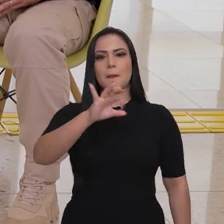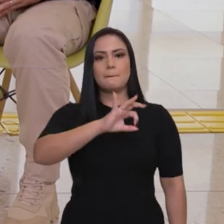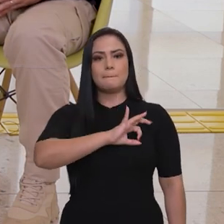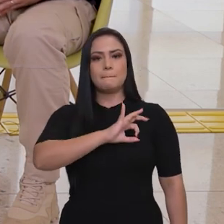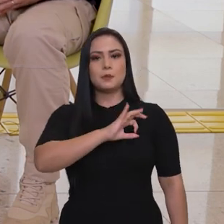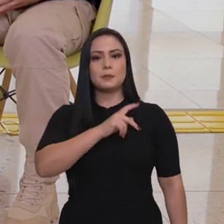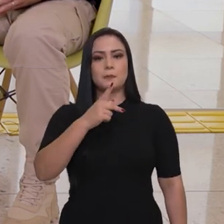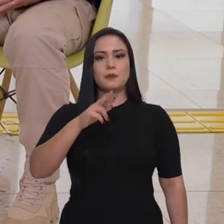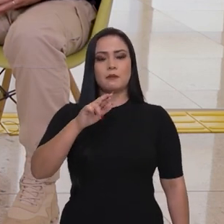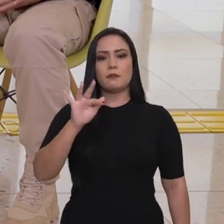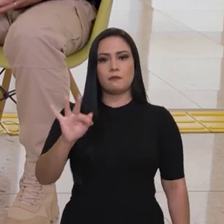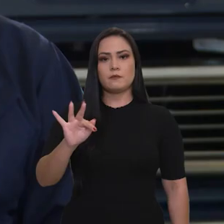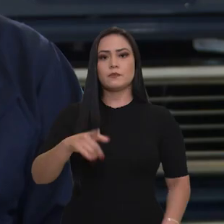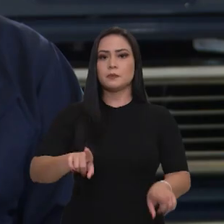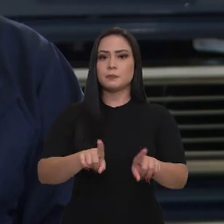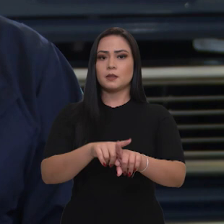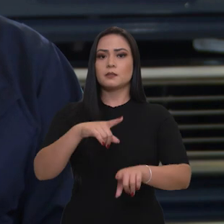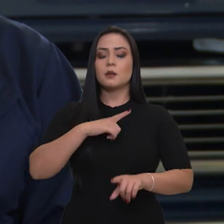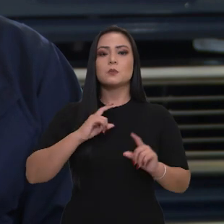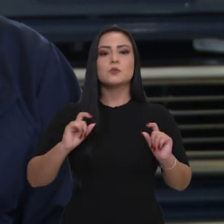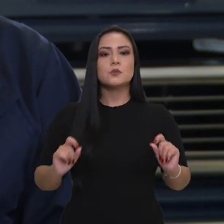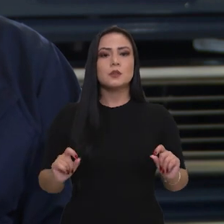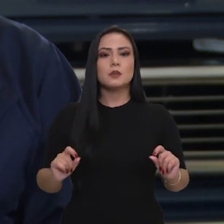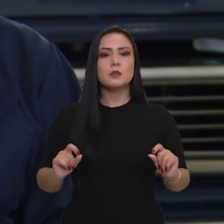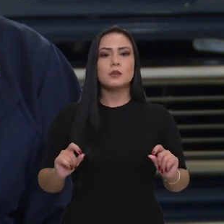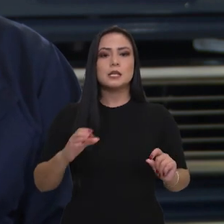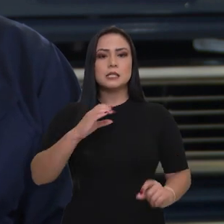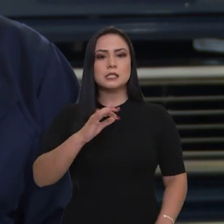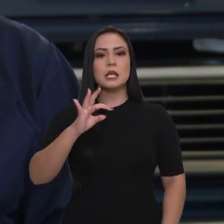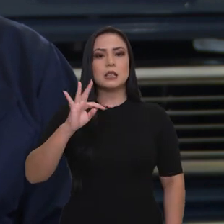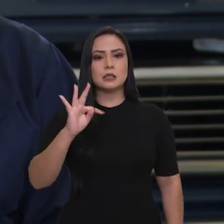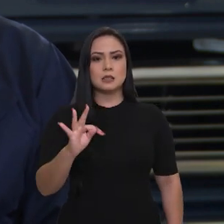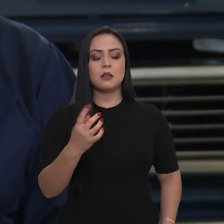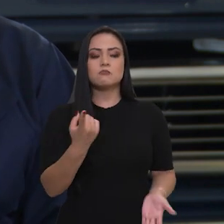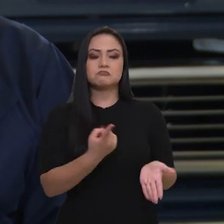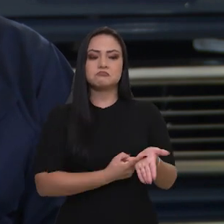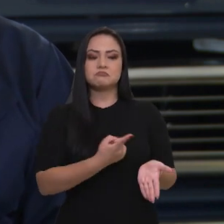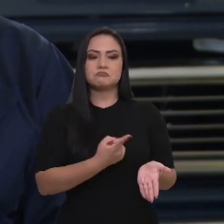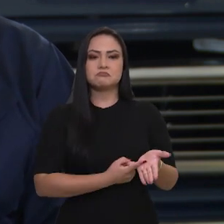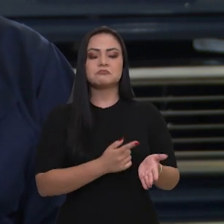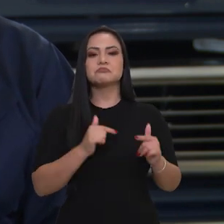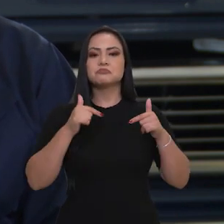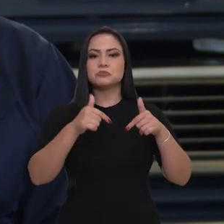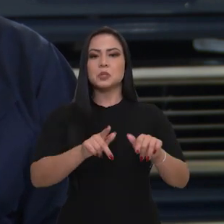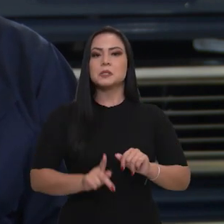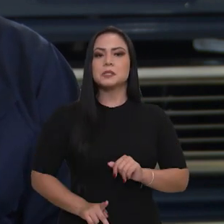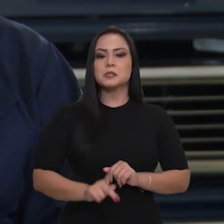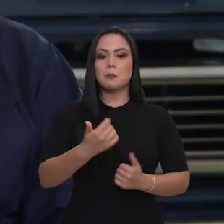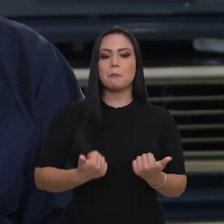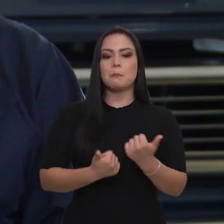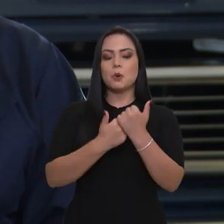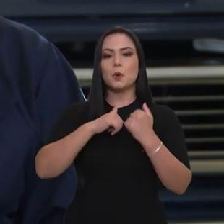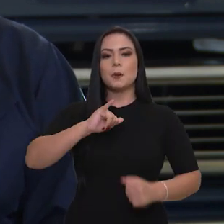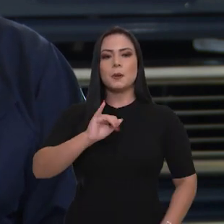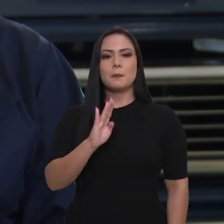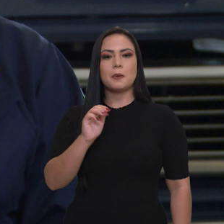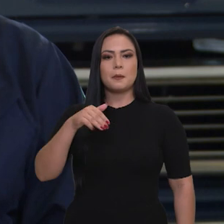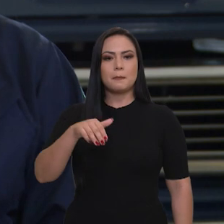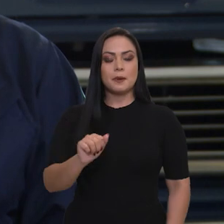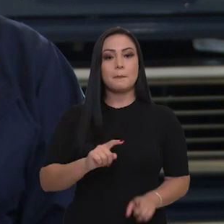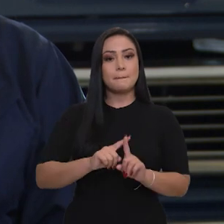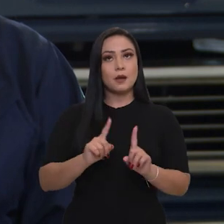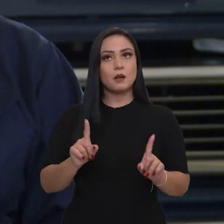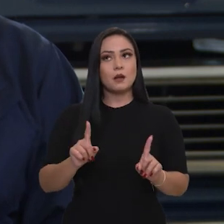forte da Polícia Rodoviária Federal. Inclusive, temos a ACT firmada com eles, atuamos sempre em apoio ao IBAMA,